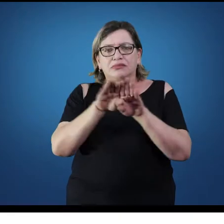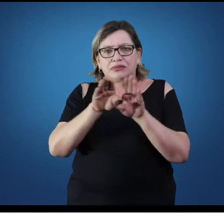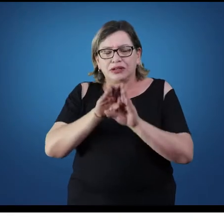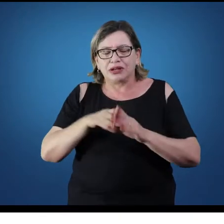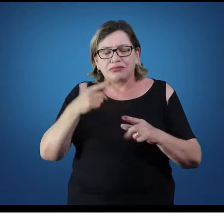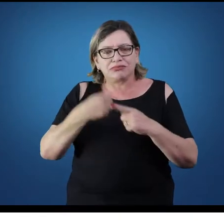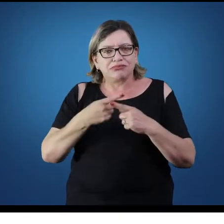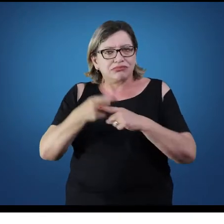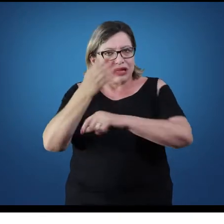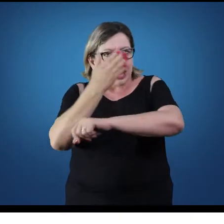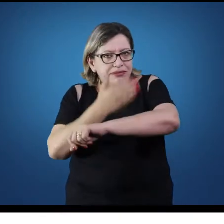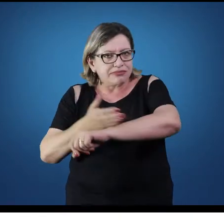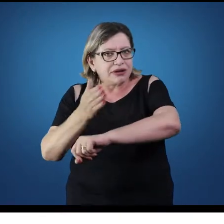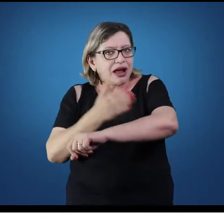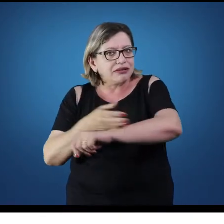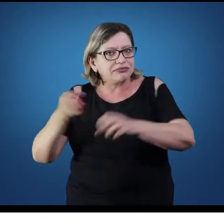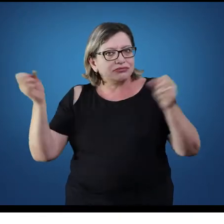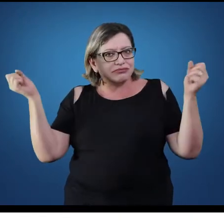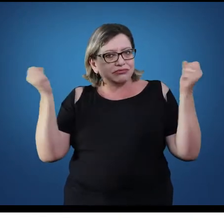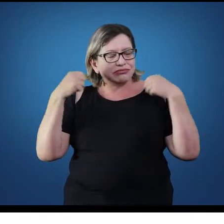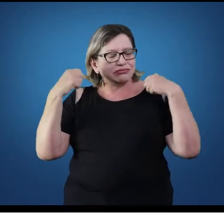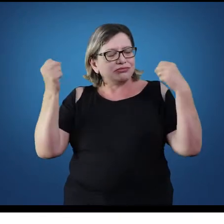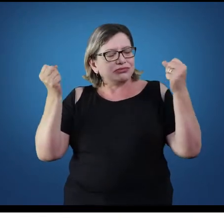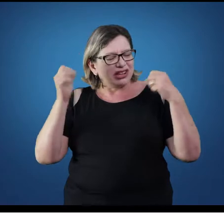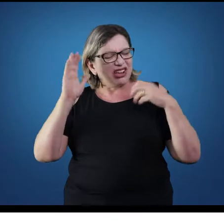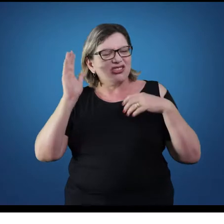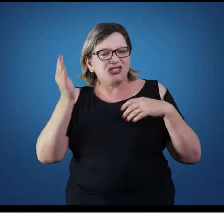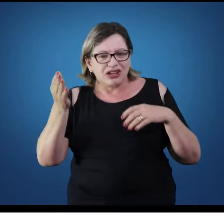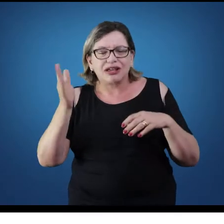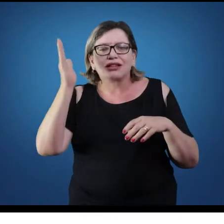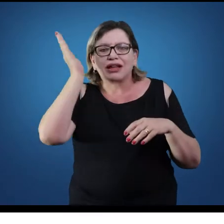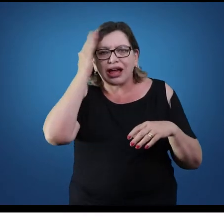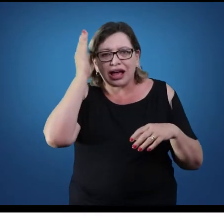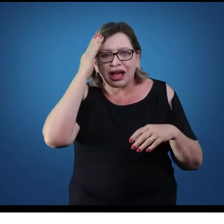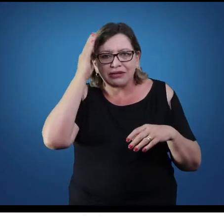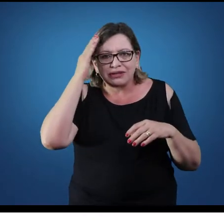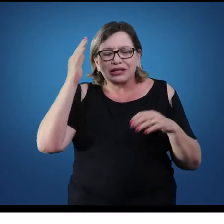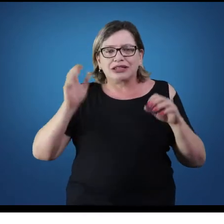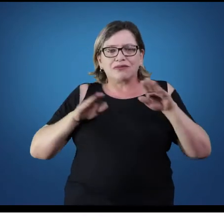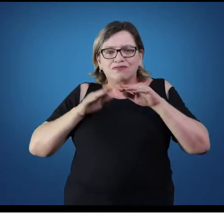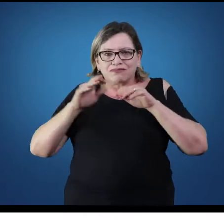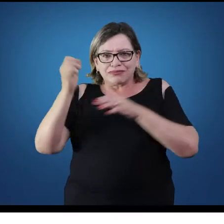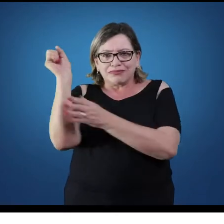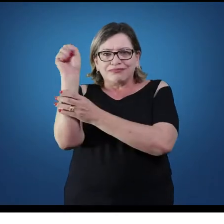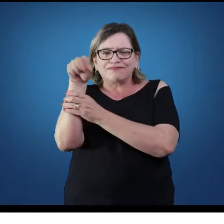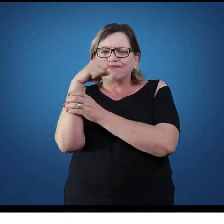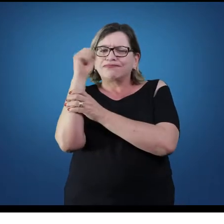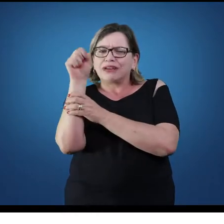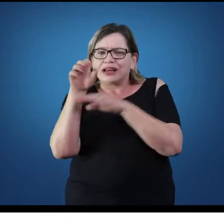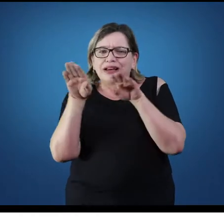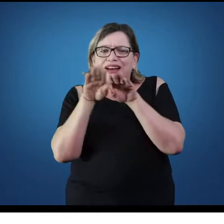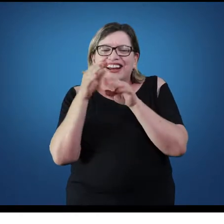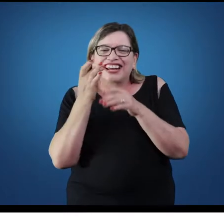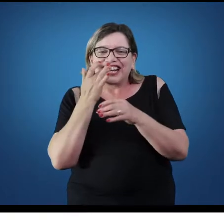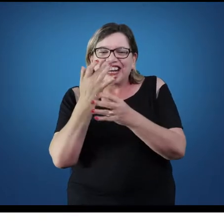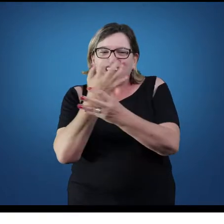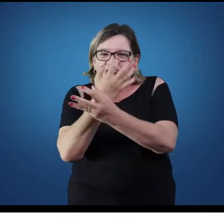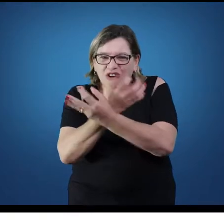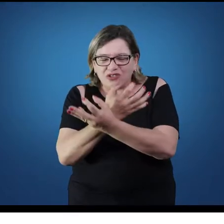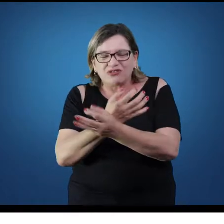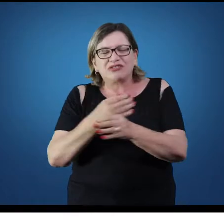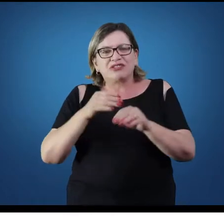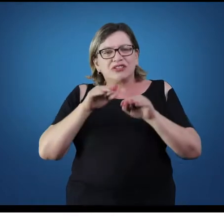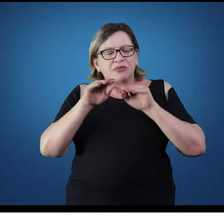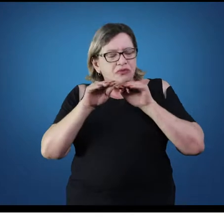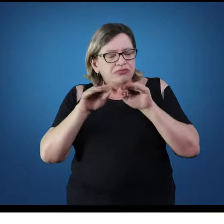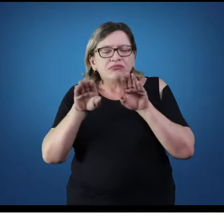educação física, vocês já observaram que articulações, músculos e ossos são extremamente fundamentais. Esses conteúdos também o são, mas